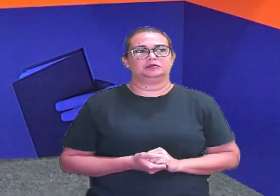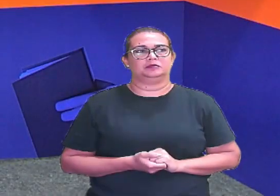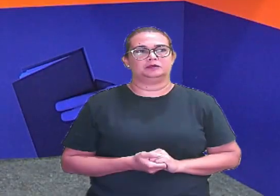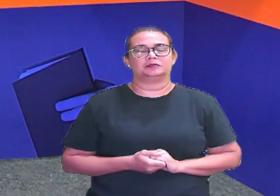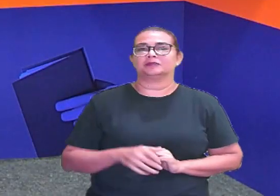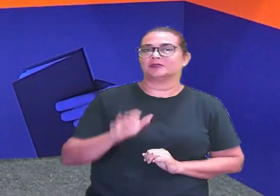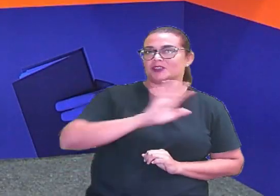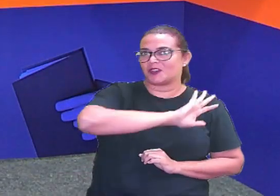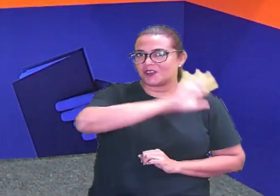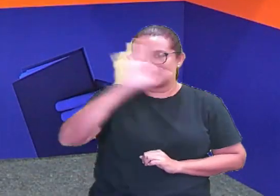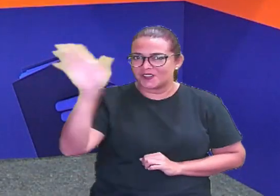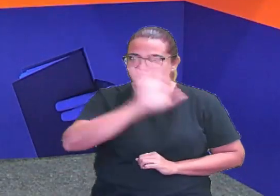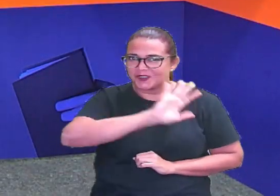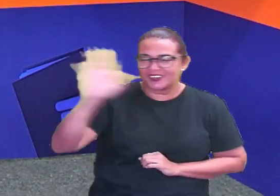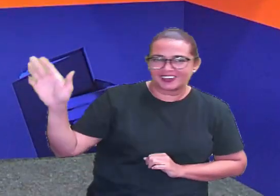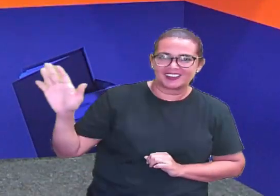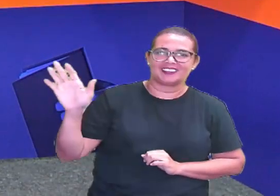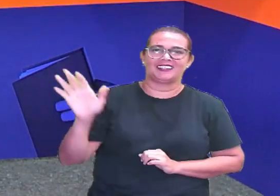Olá,